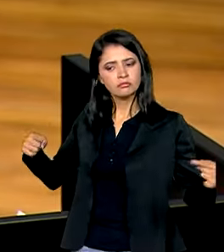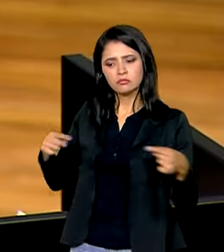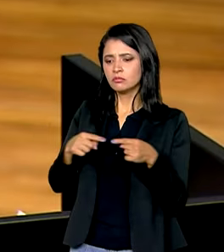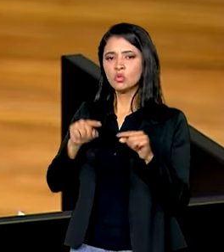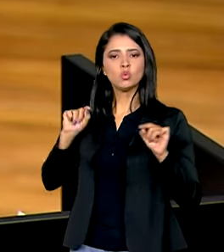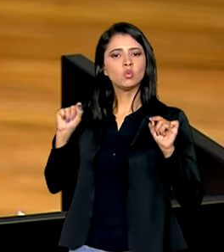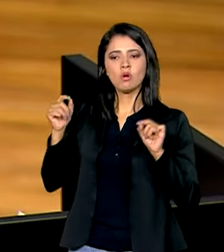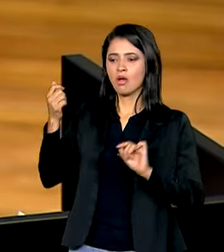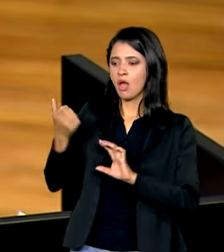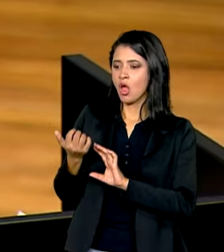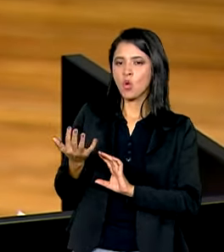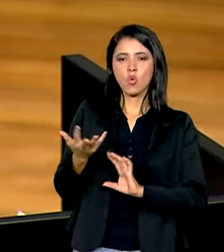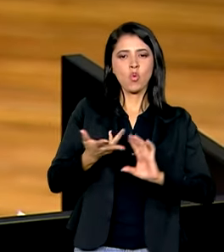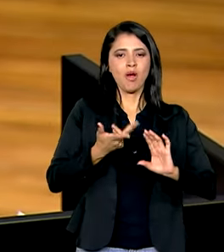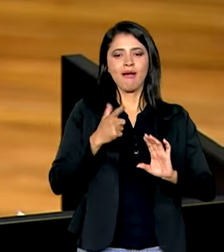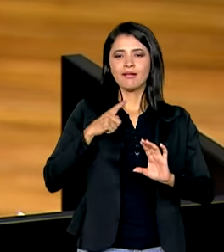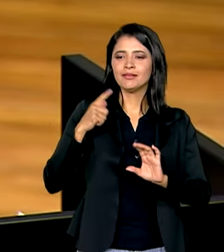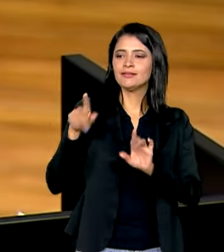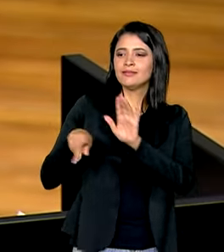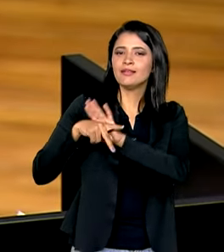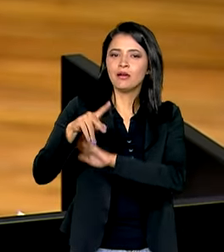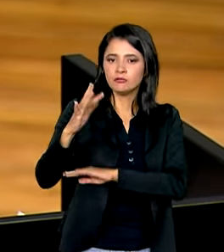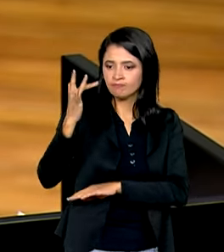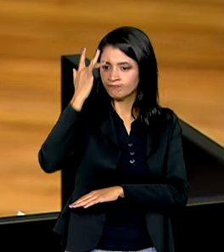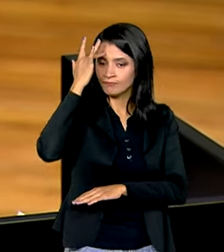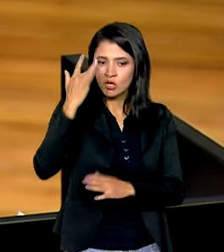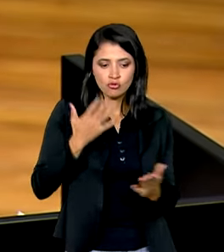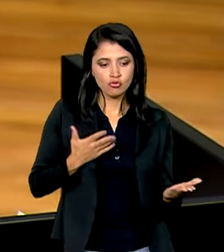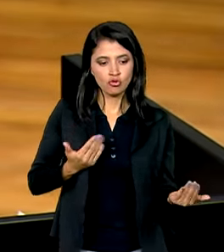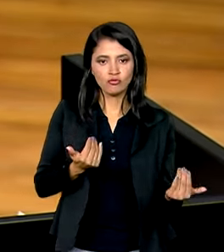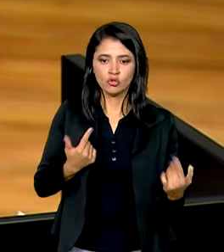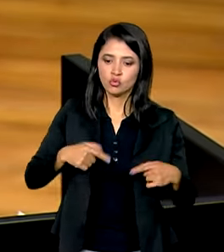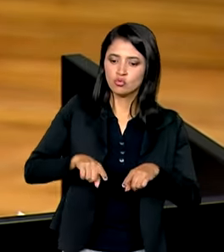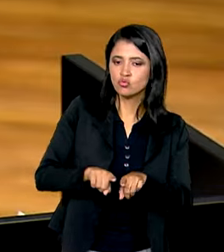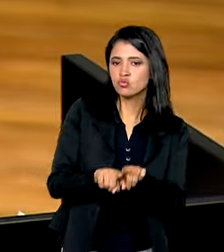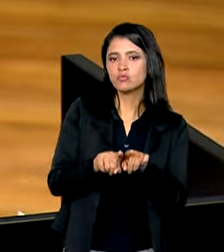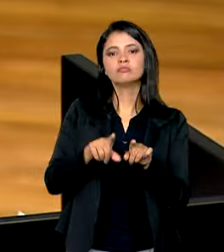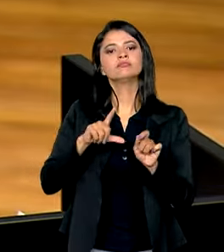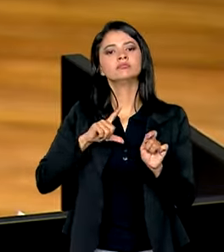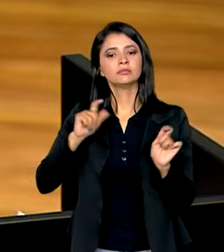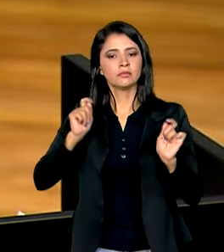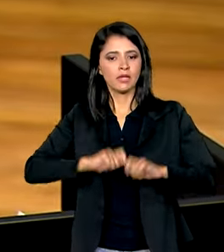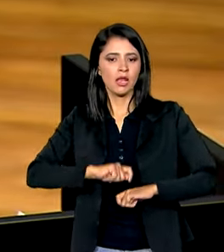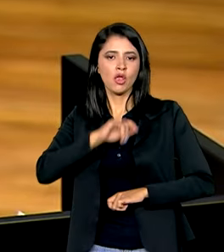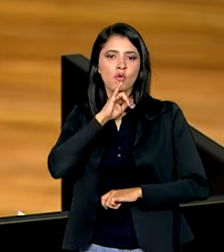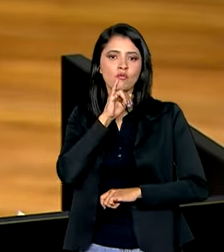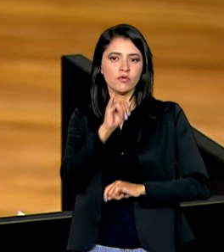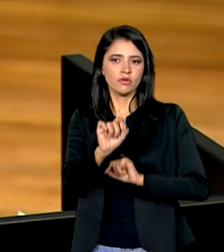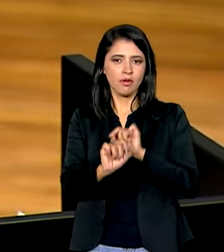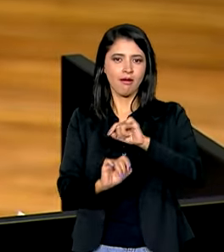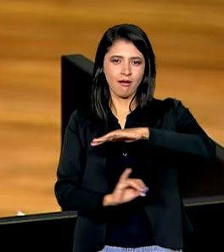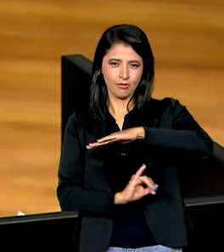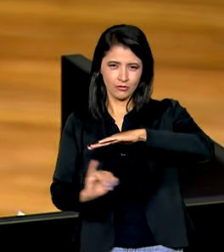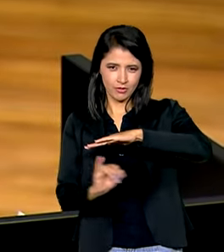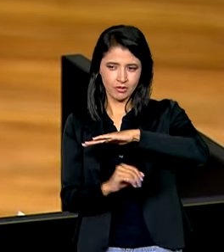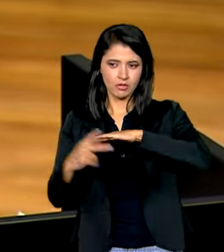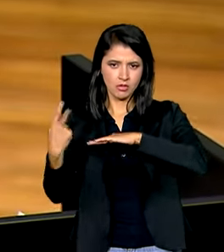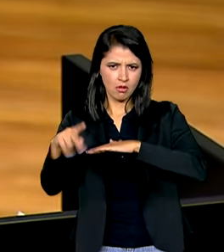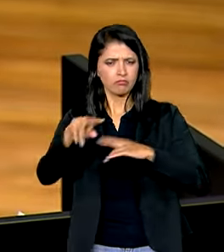as qualidades da maturidade e da juventude. Não posso deixar de fazer o registro que a instituição,